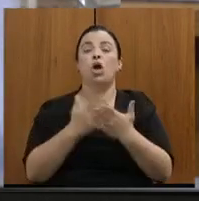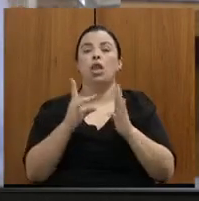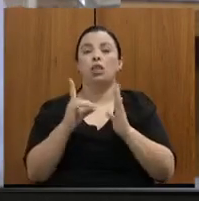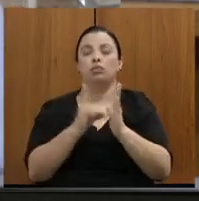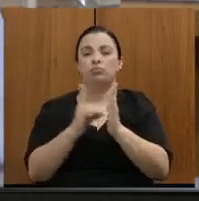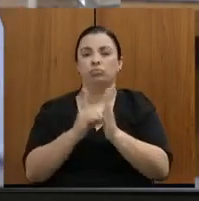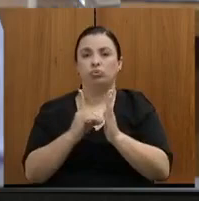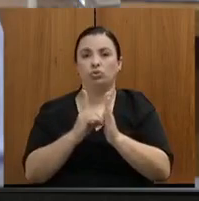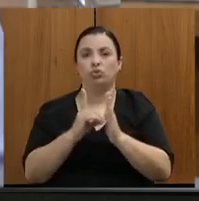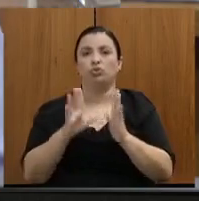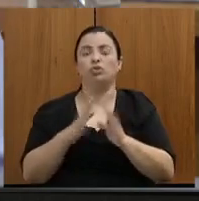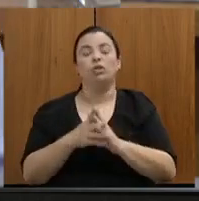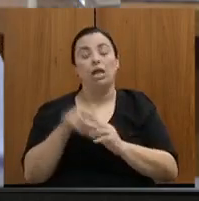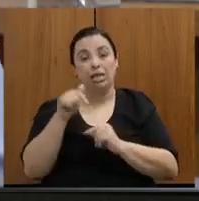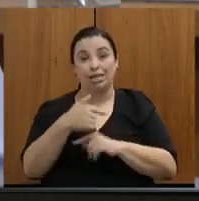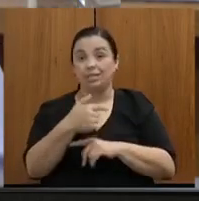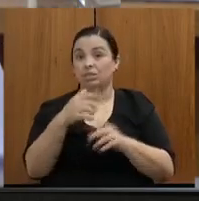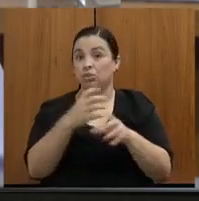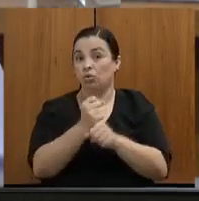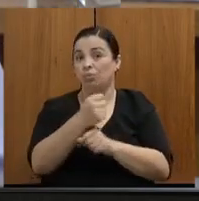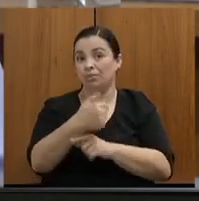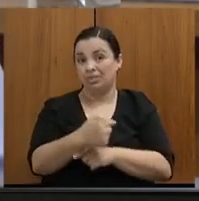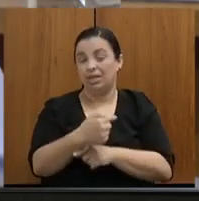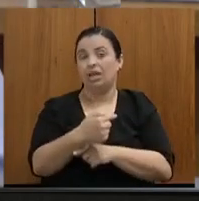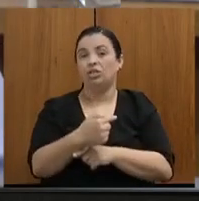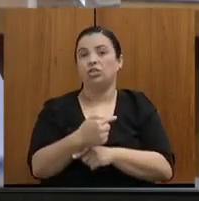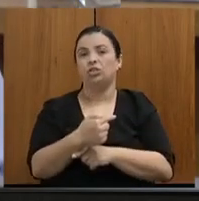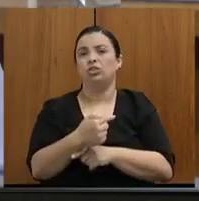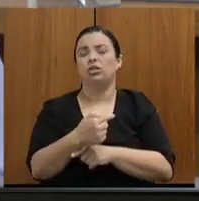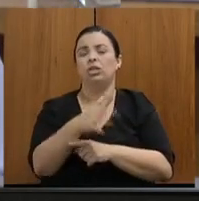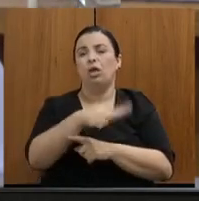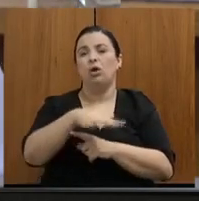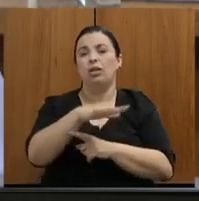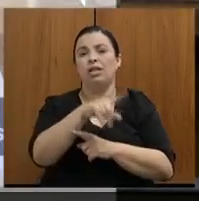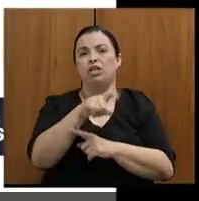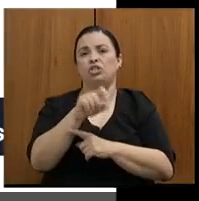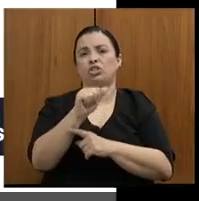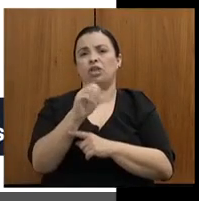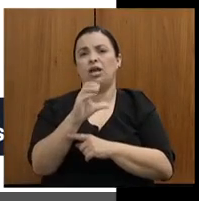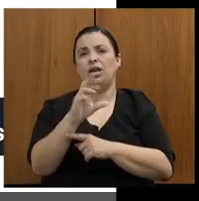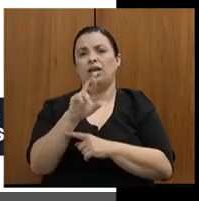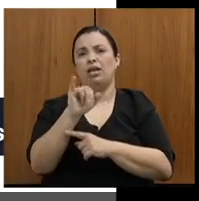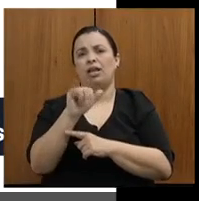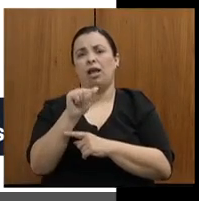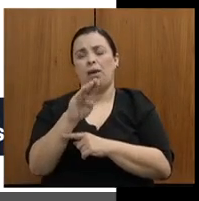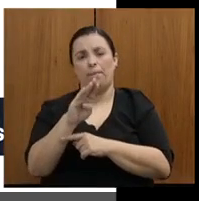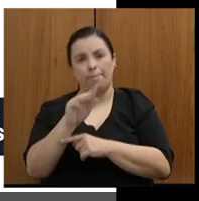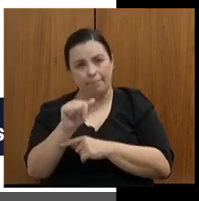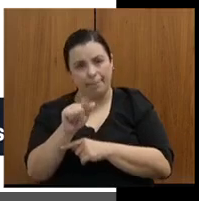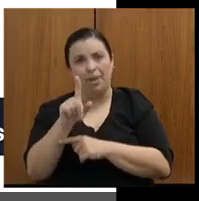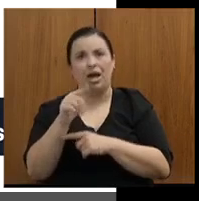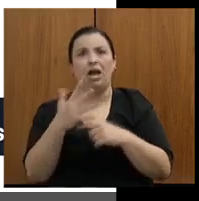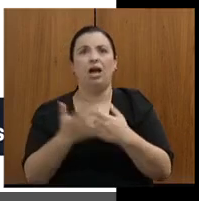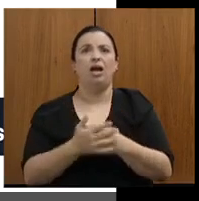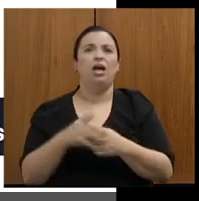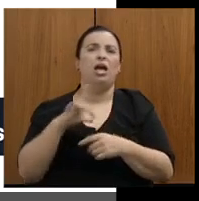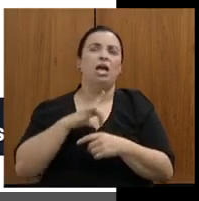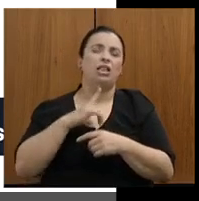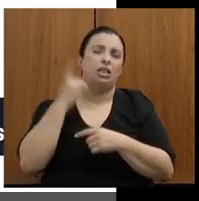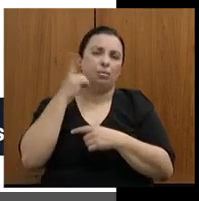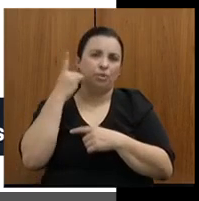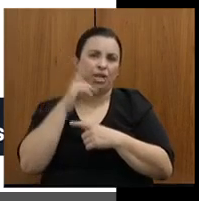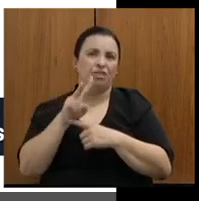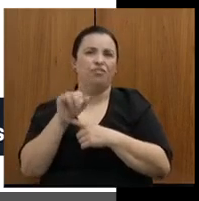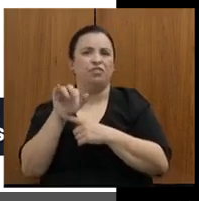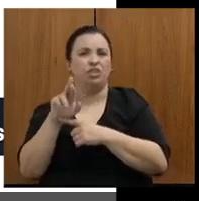E as sete escolas indígenas, do Chacriabás também, São João das Missões, o deputado Giro, também o deputado Zé